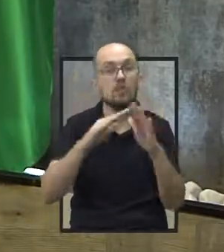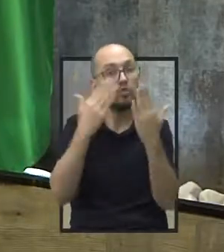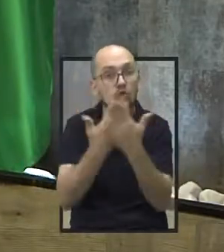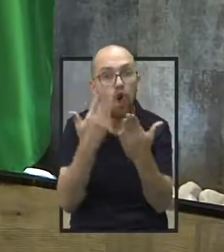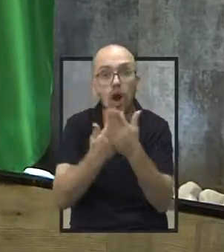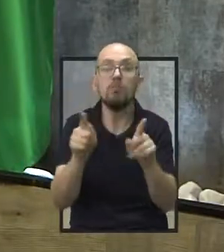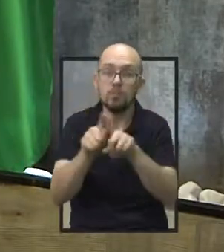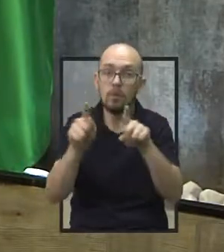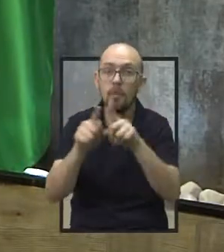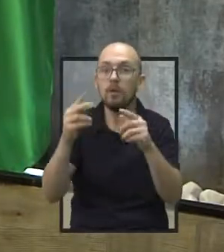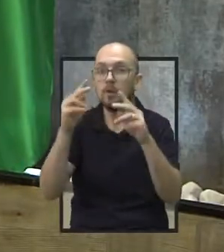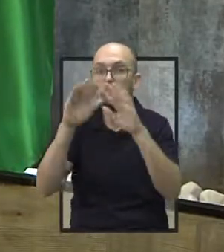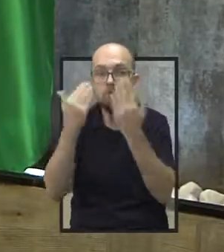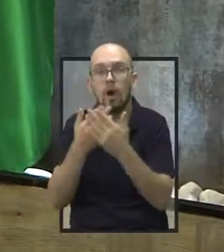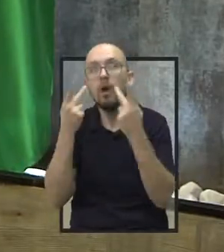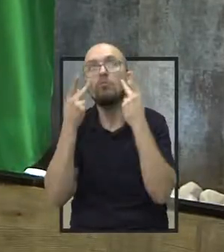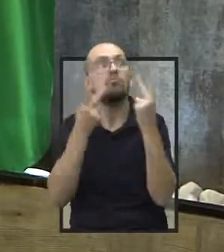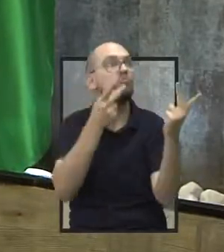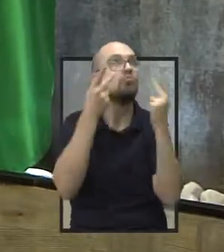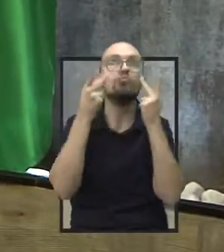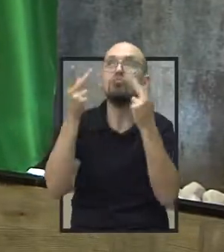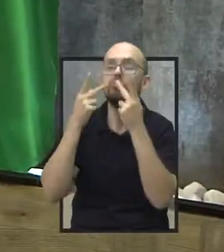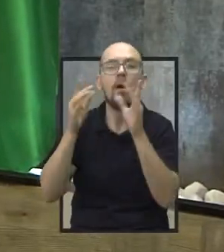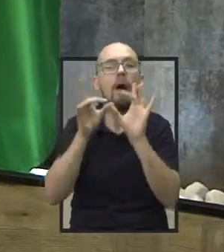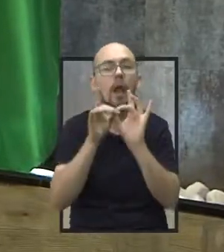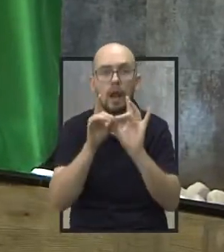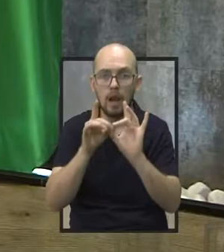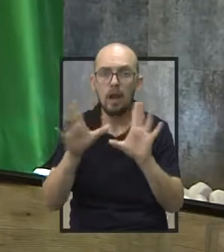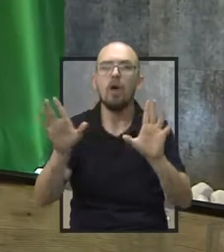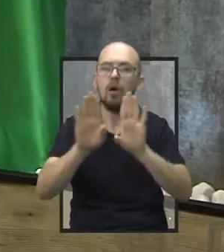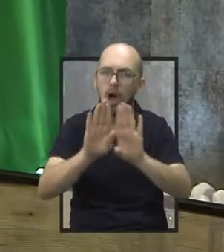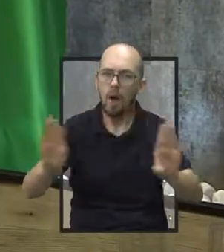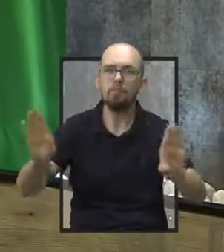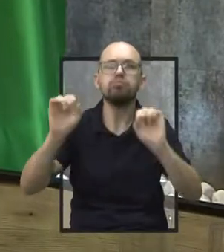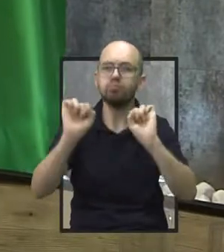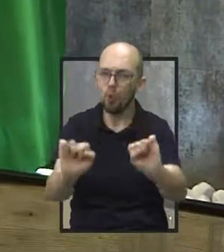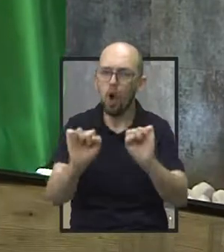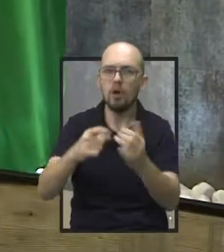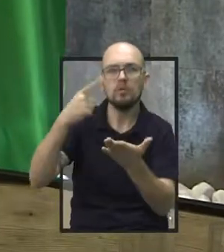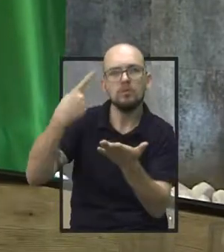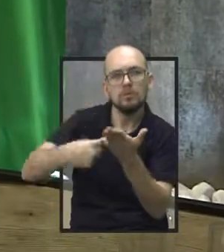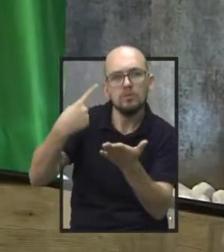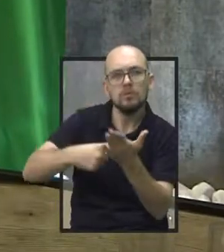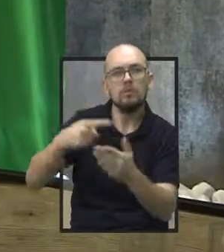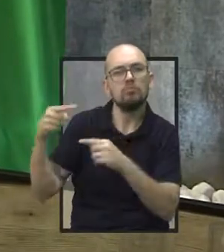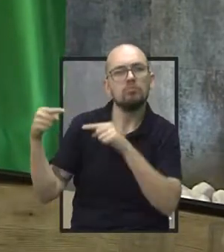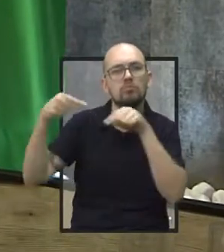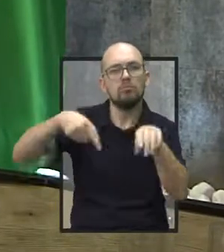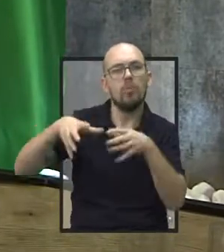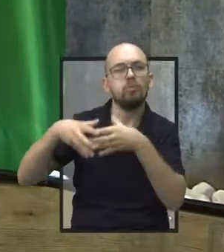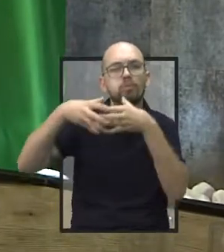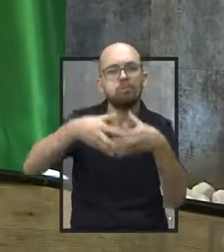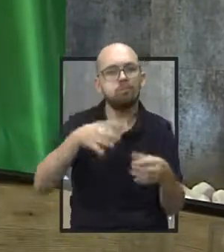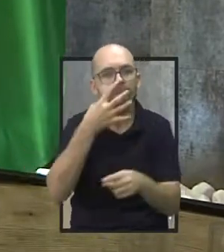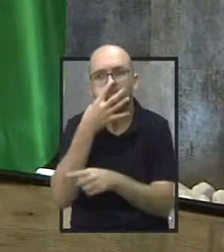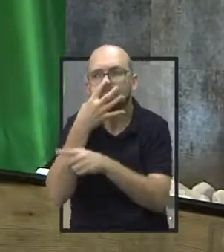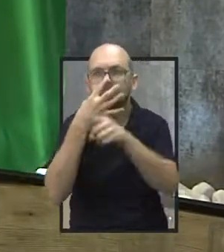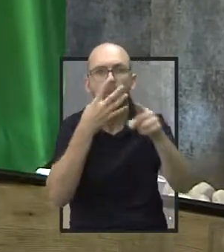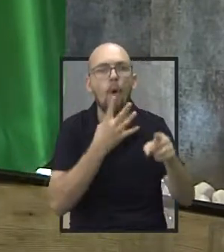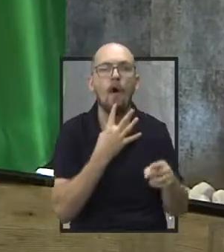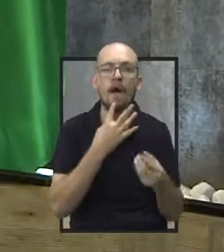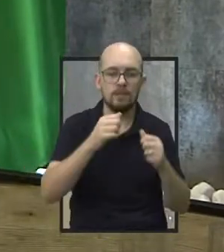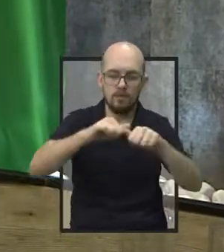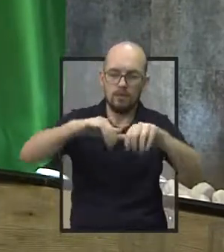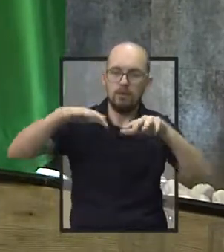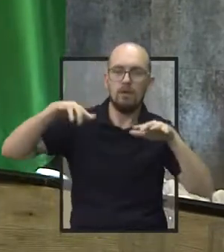que queiram visitar a Câmara Municipal, a gente tem aberto aqui as portas da Câmara Municipal, para que as pessoas venham conhecer o nosso plenário,